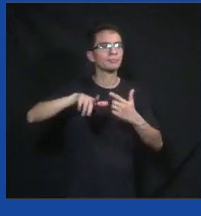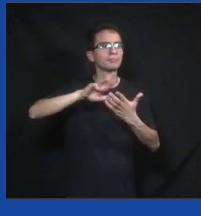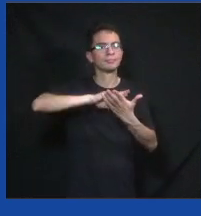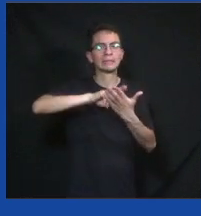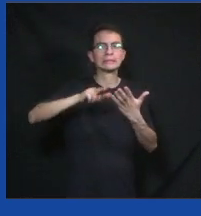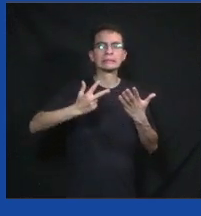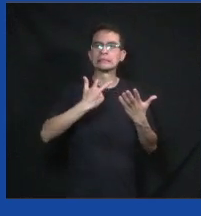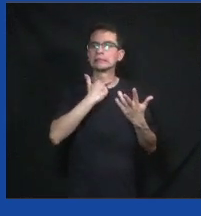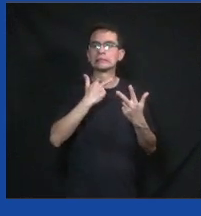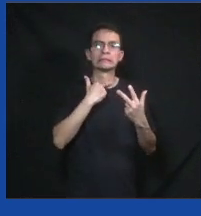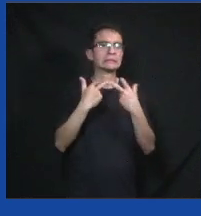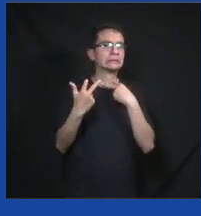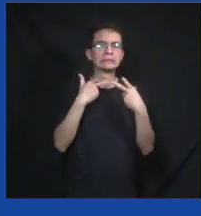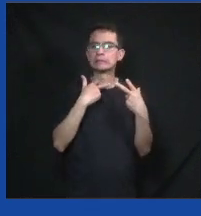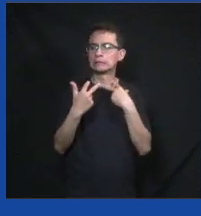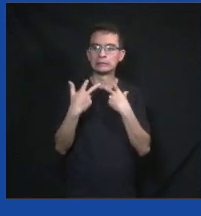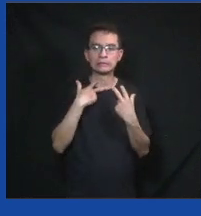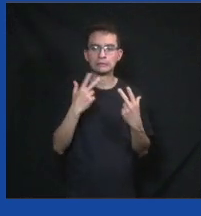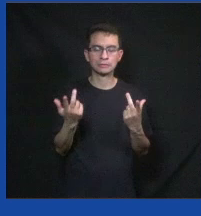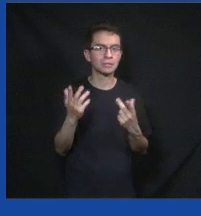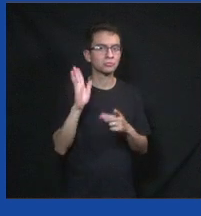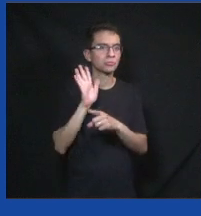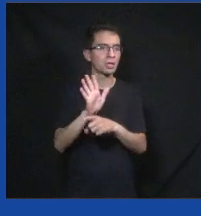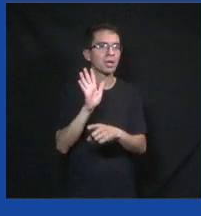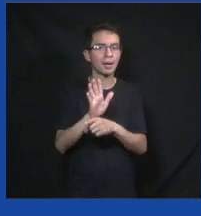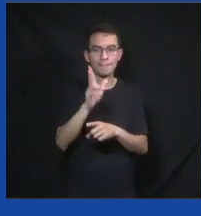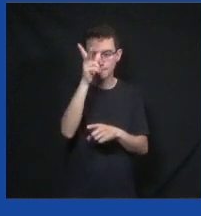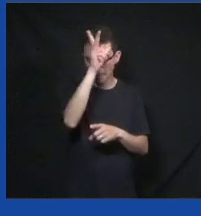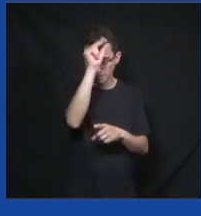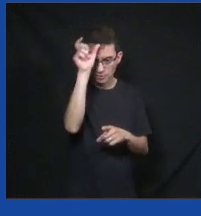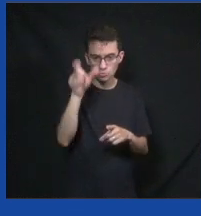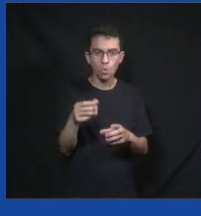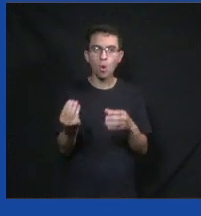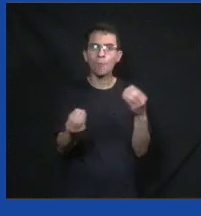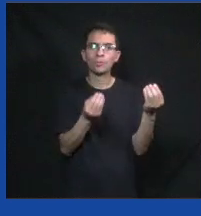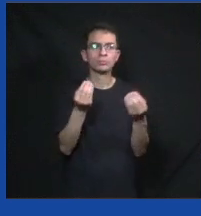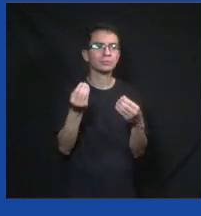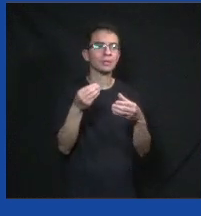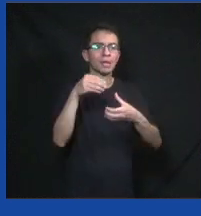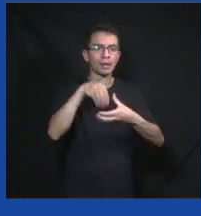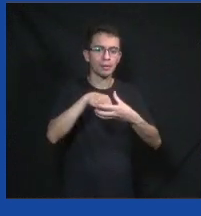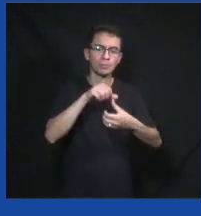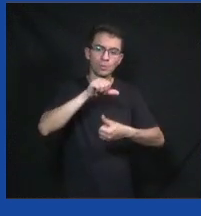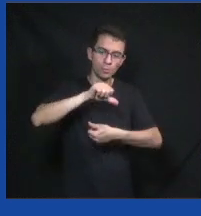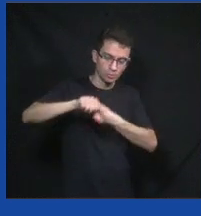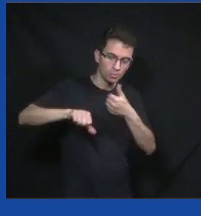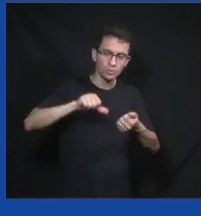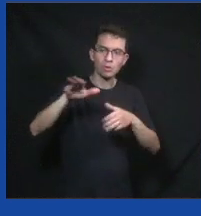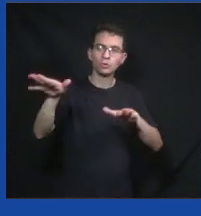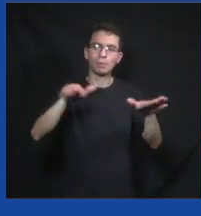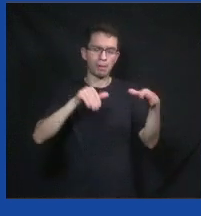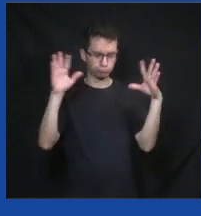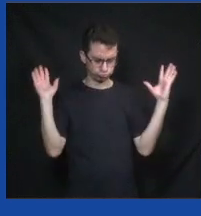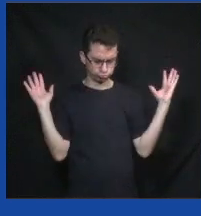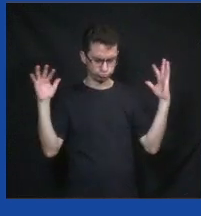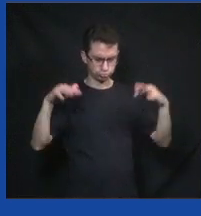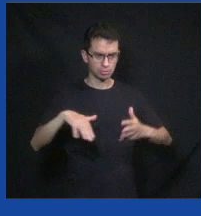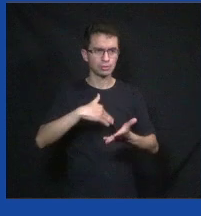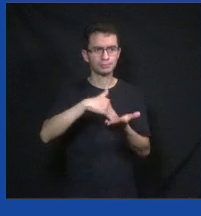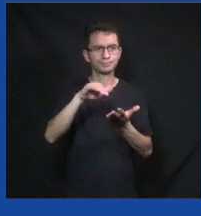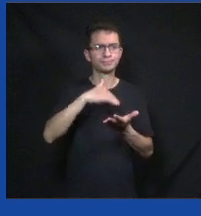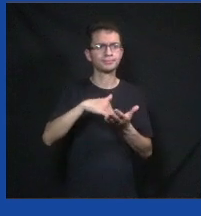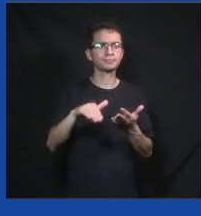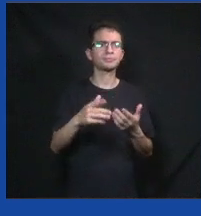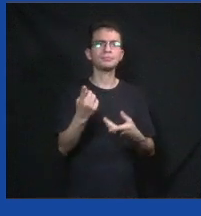conseguindo. Tem que trazer o prefeito, fazer a transformação por dentro do governo, trazer os secretários para a mesa e aí dar